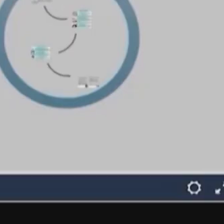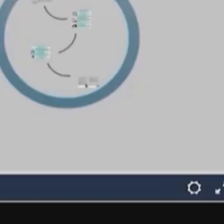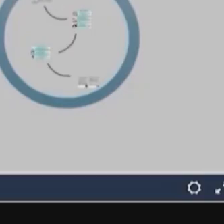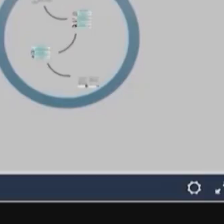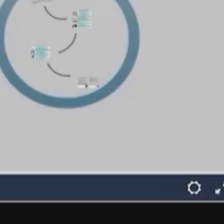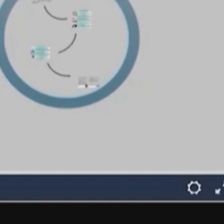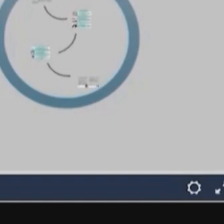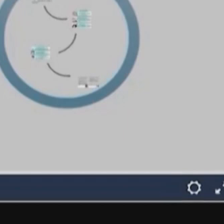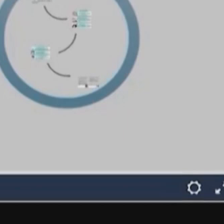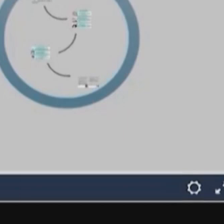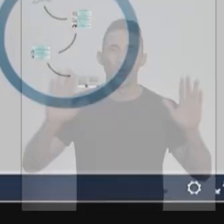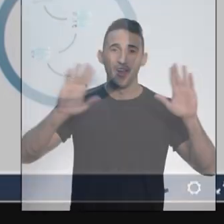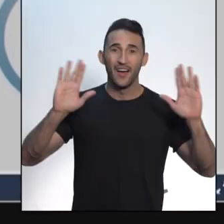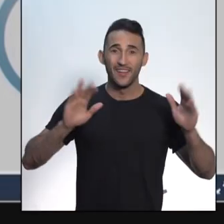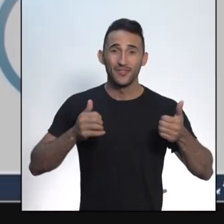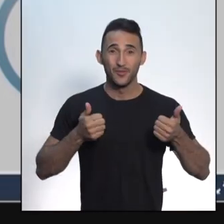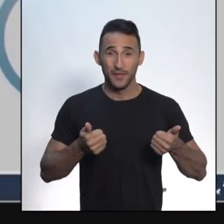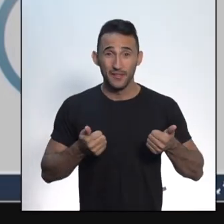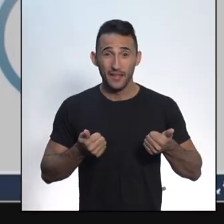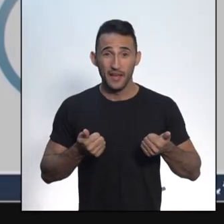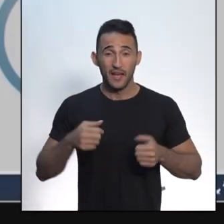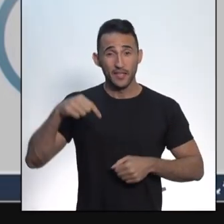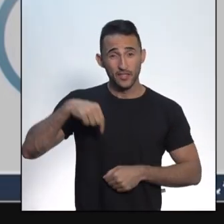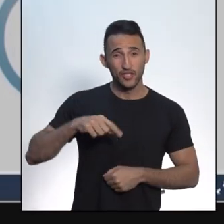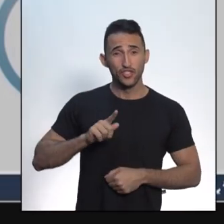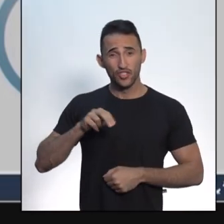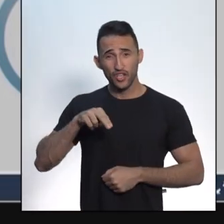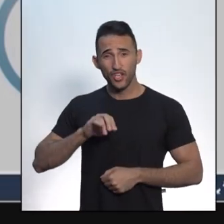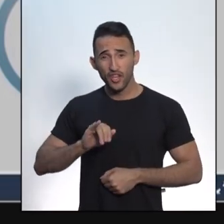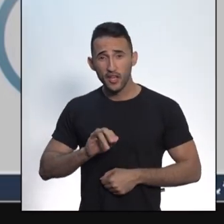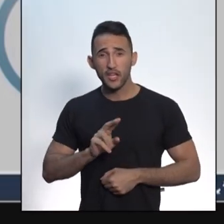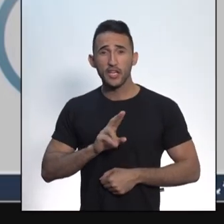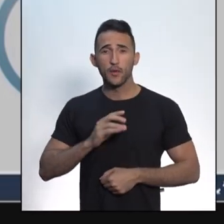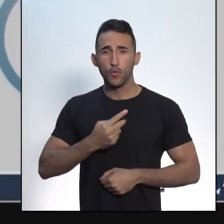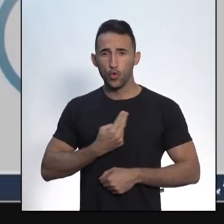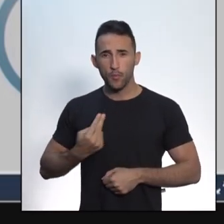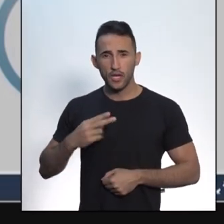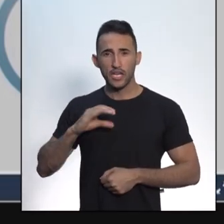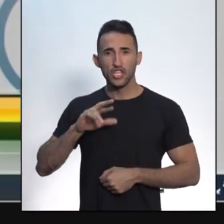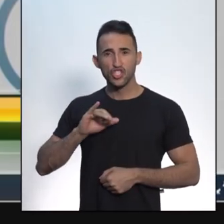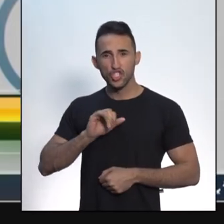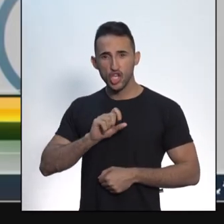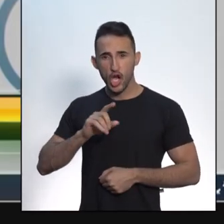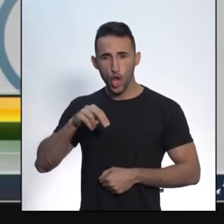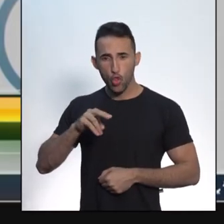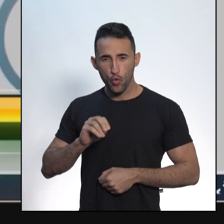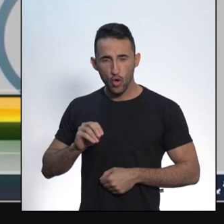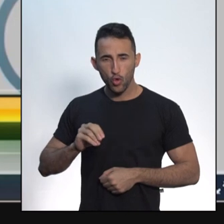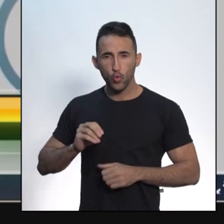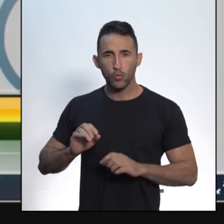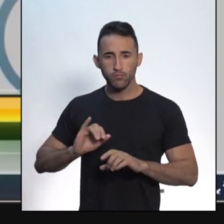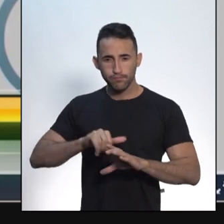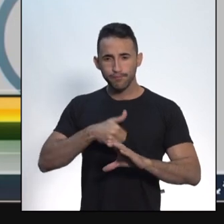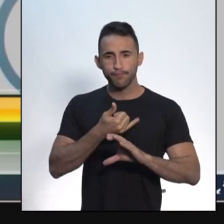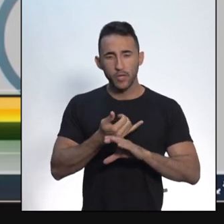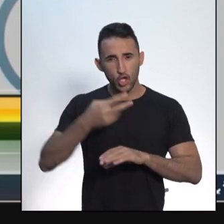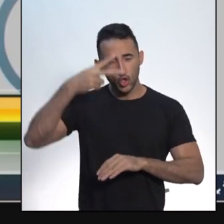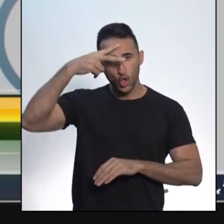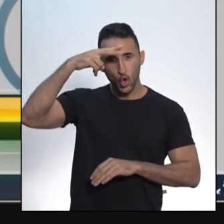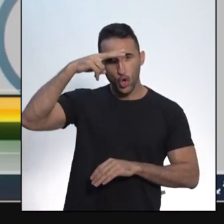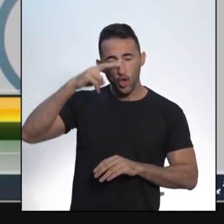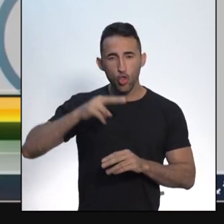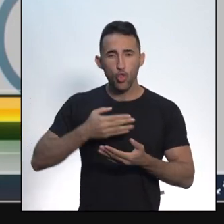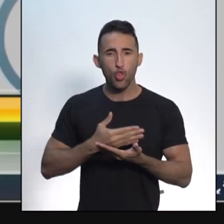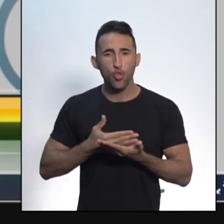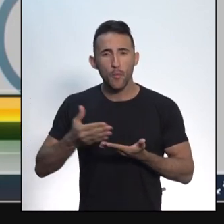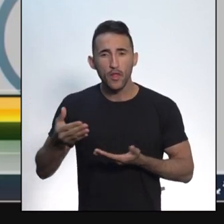Oi pessoal, aqui Gênero Cristiano do canal Histórias São Humanas e estamos começando uma nova temática no nosso canal,